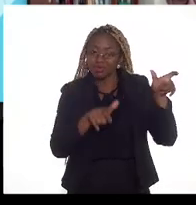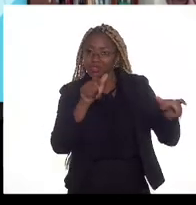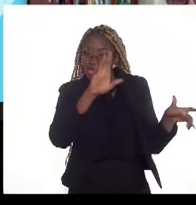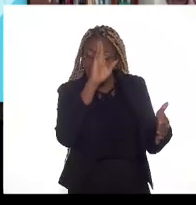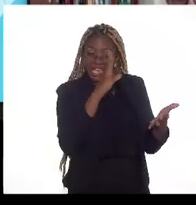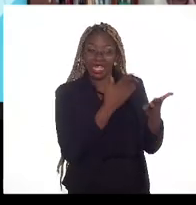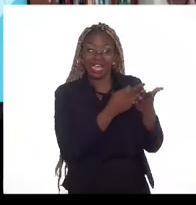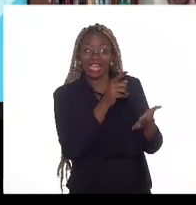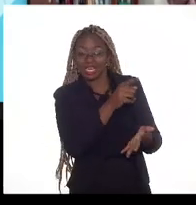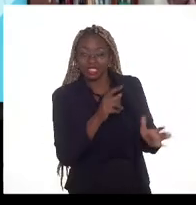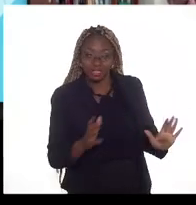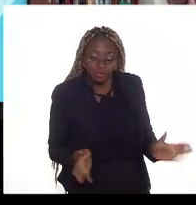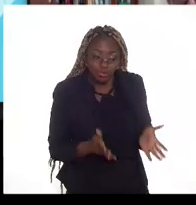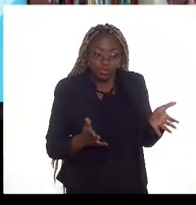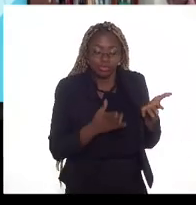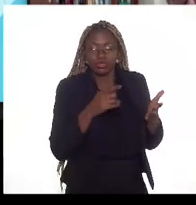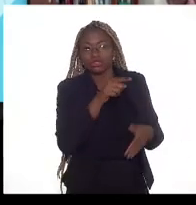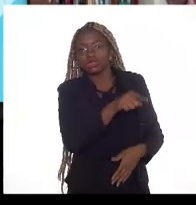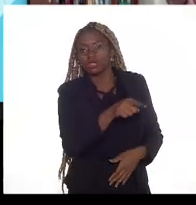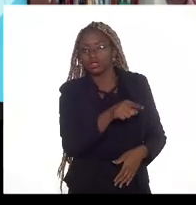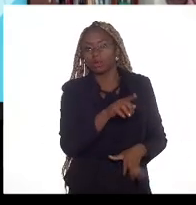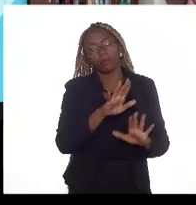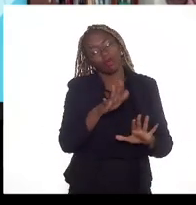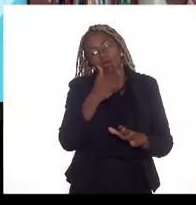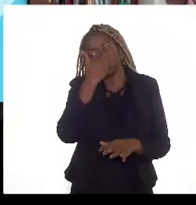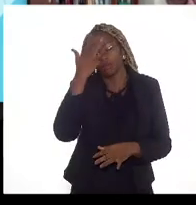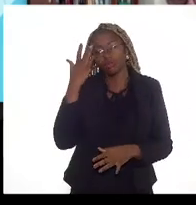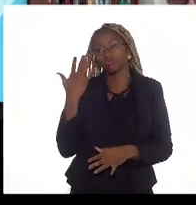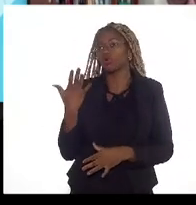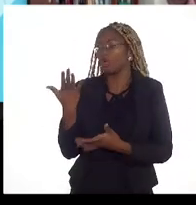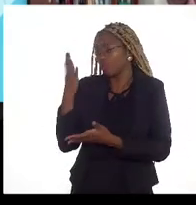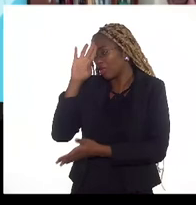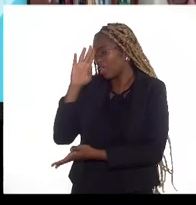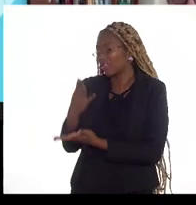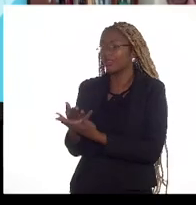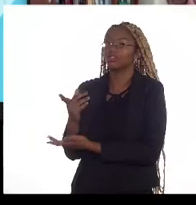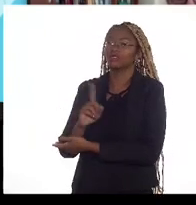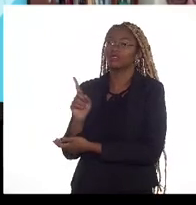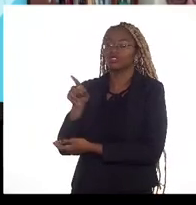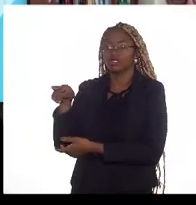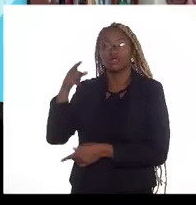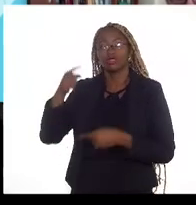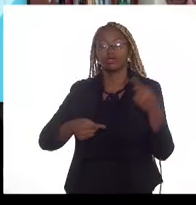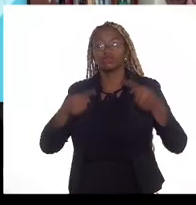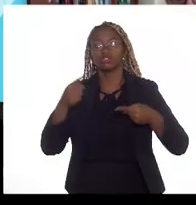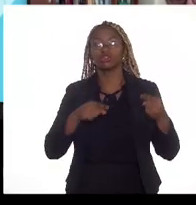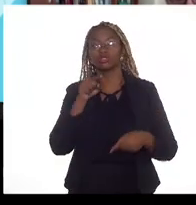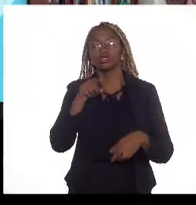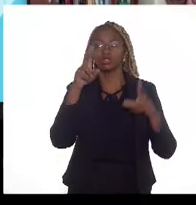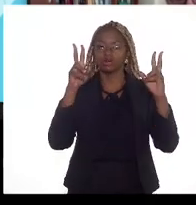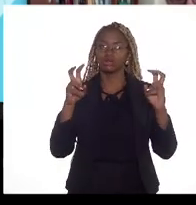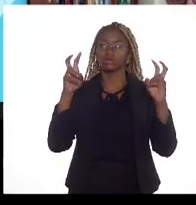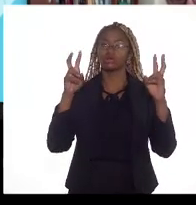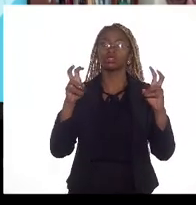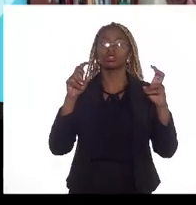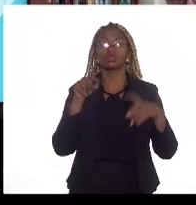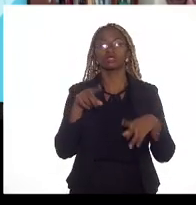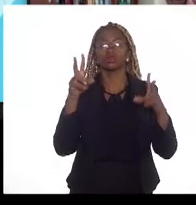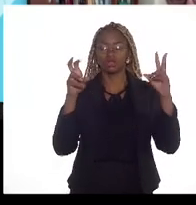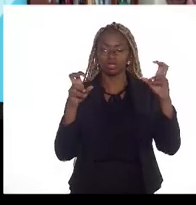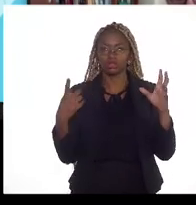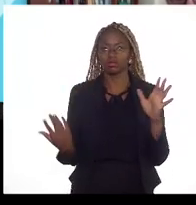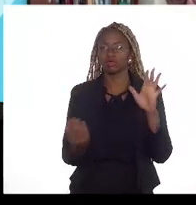nela tem muitas pessoas que não acreditam numa discussão sobre esse tema eu